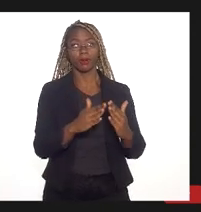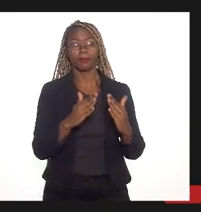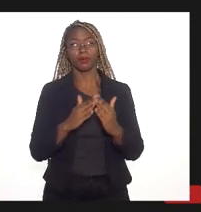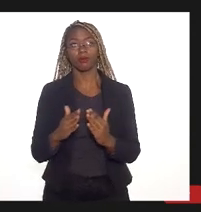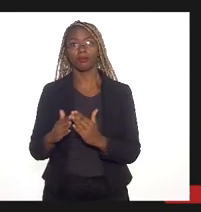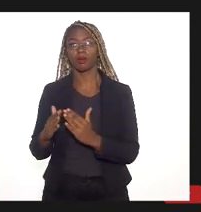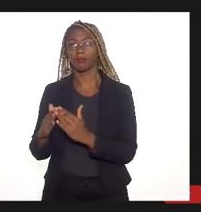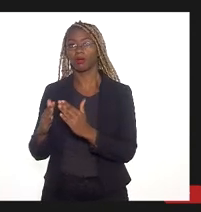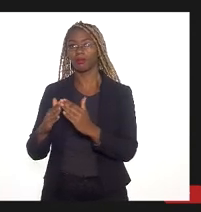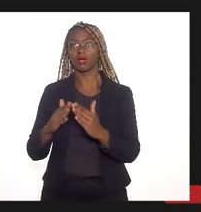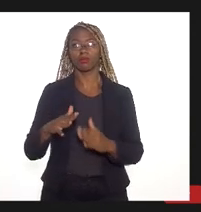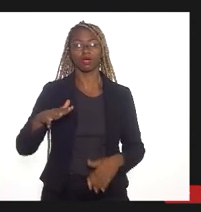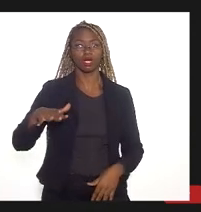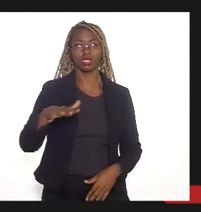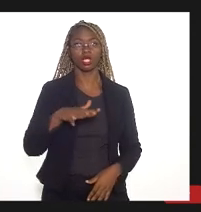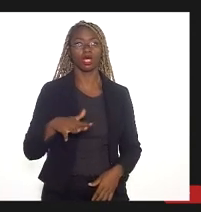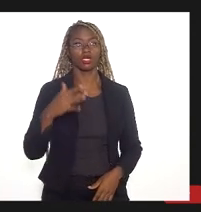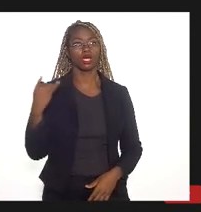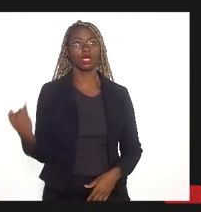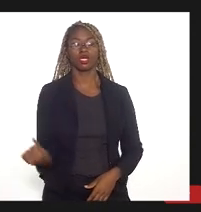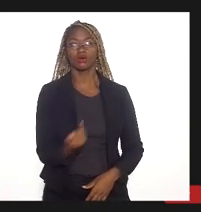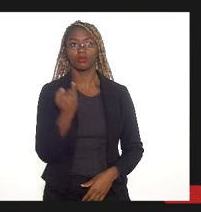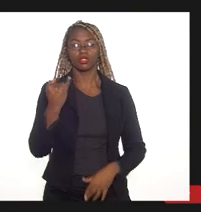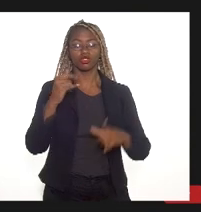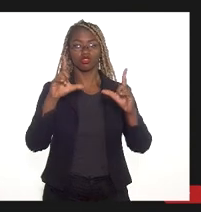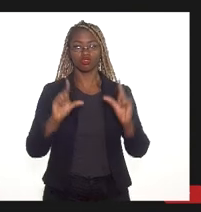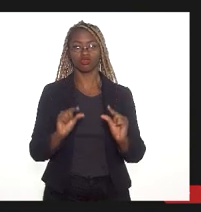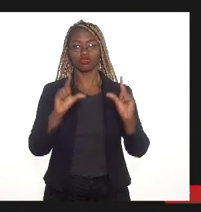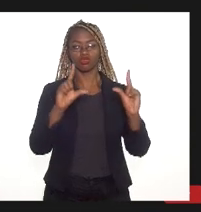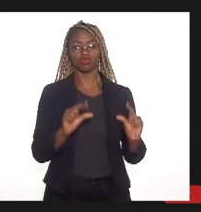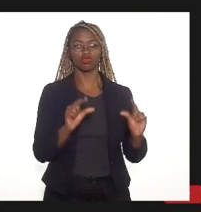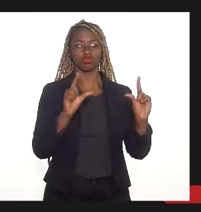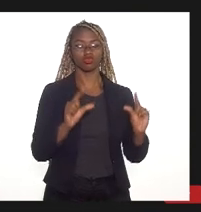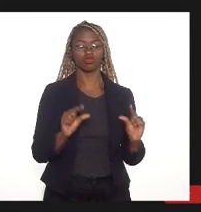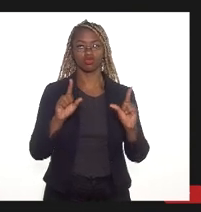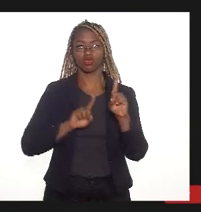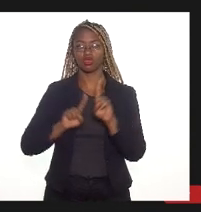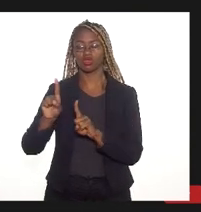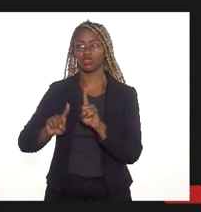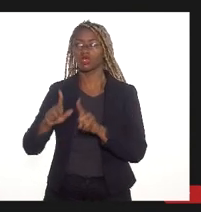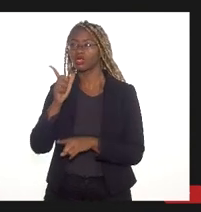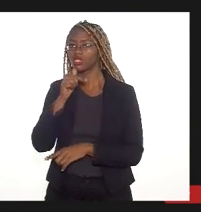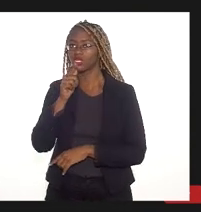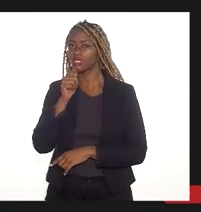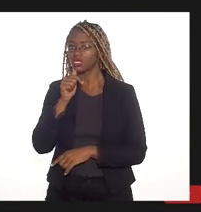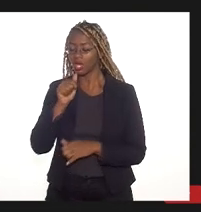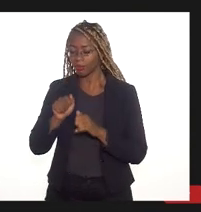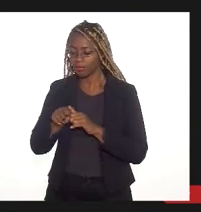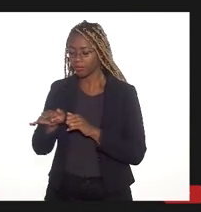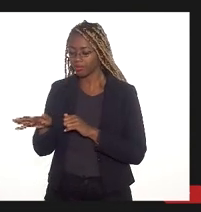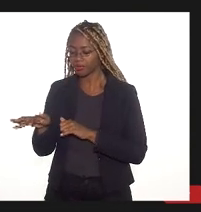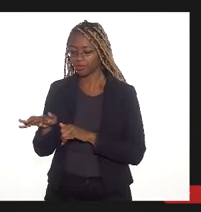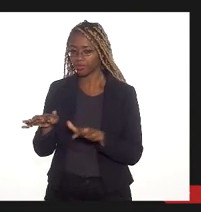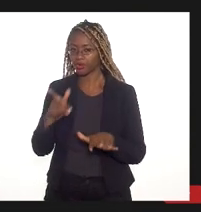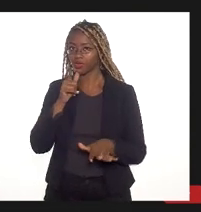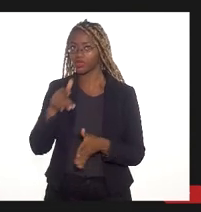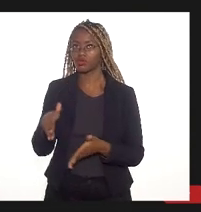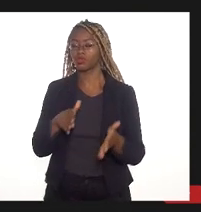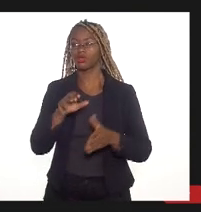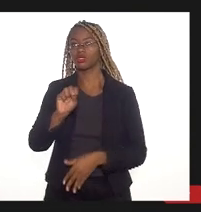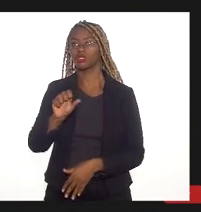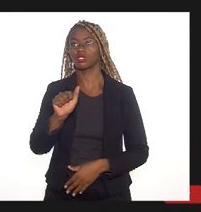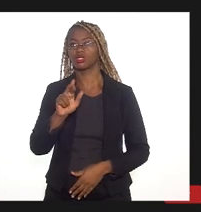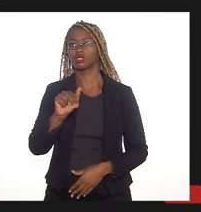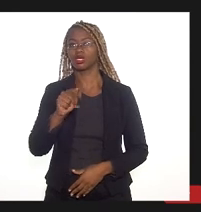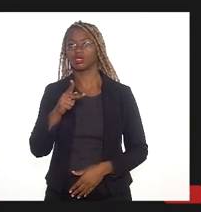suma importância para a redução dos níveis da água dos afluentes do rio Sarapuí, uma vez que funciona no amortecimento das